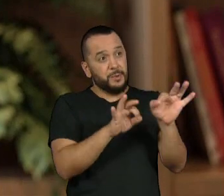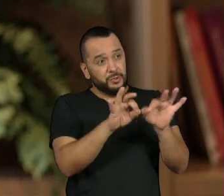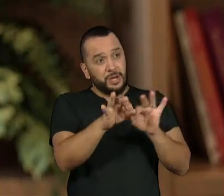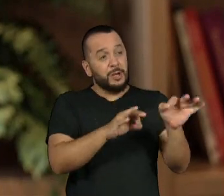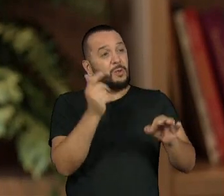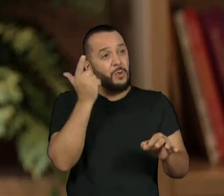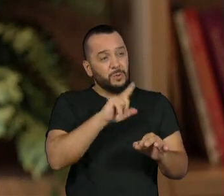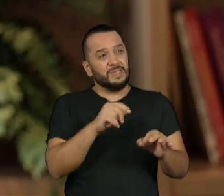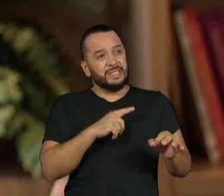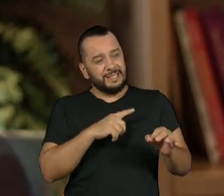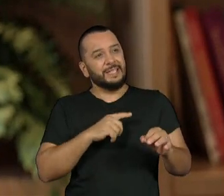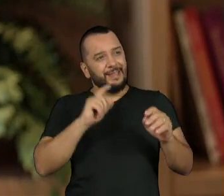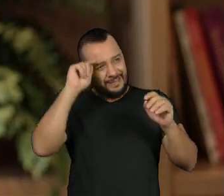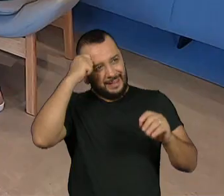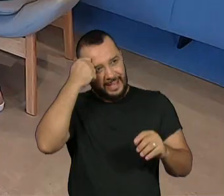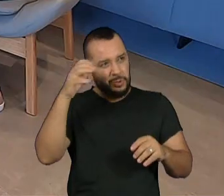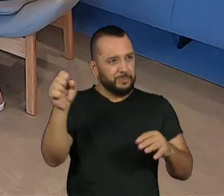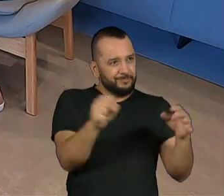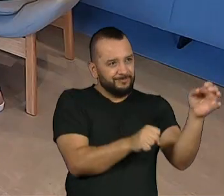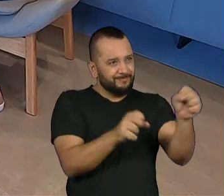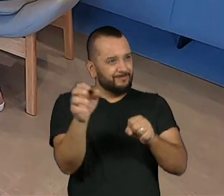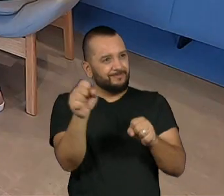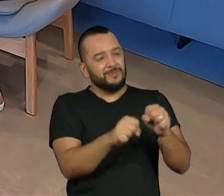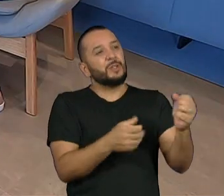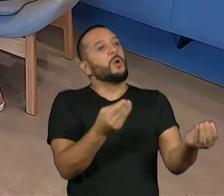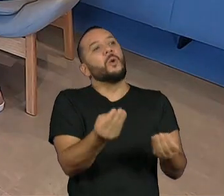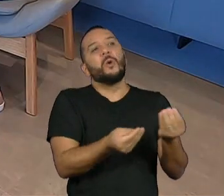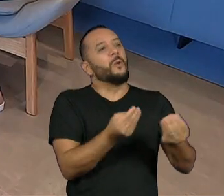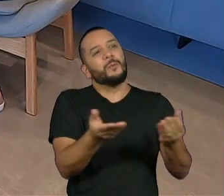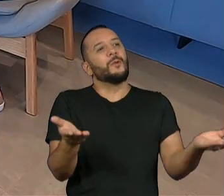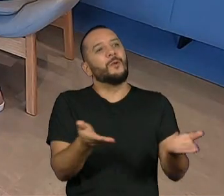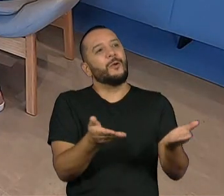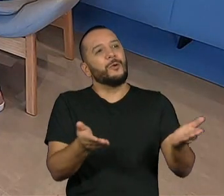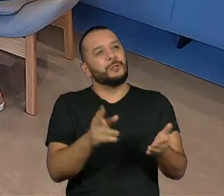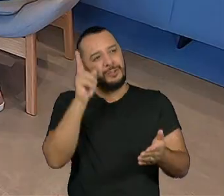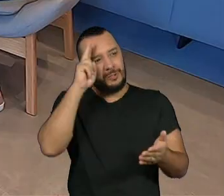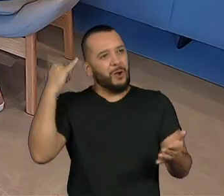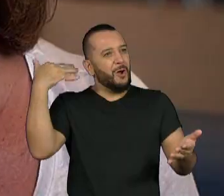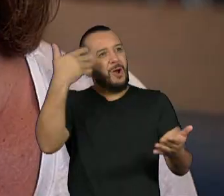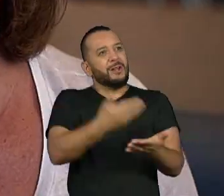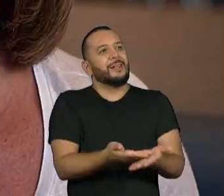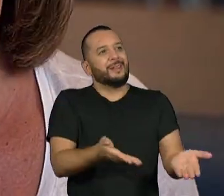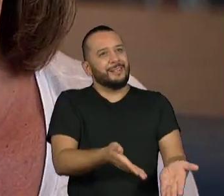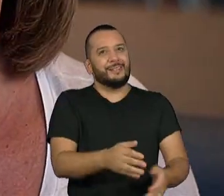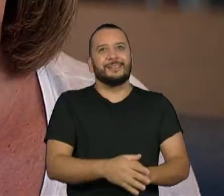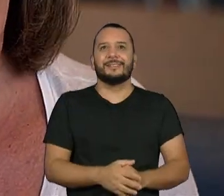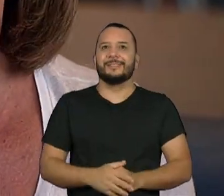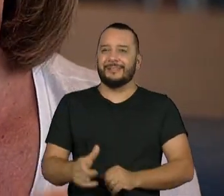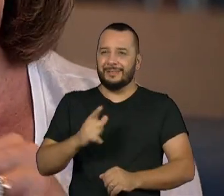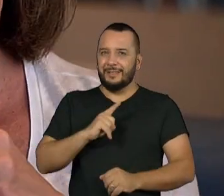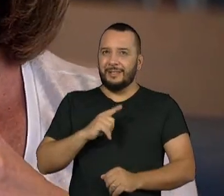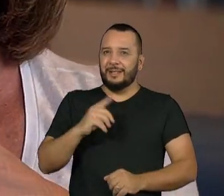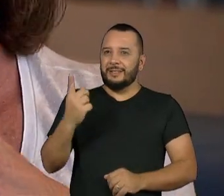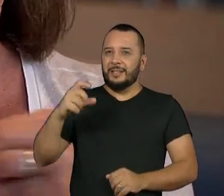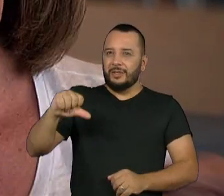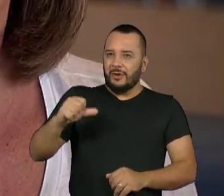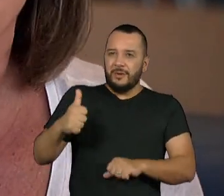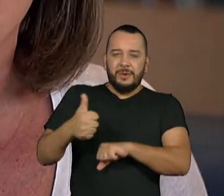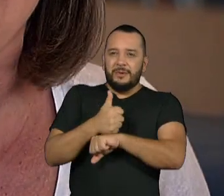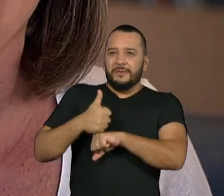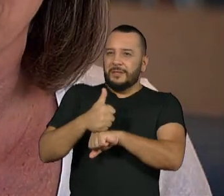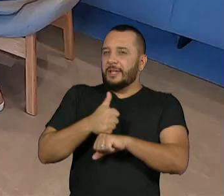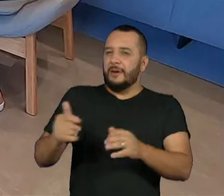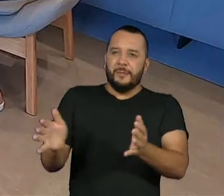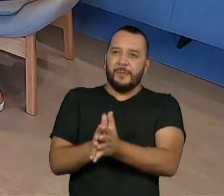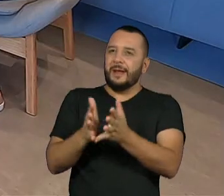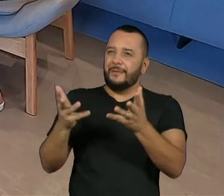de pé essa ação. E hoje, que apanhado que você faz dessa trajetória até aqui, Patrícia? Nós temos 19 talentos incríveis